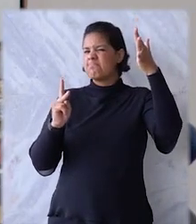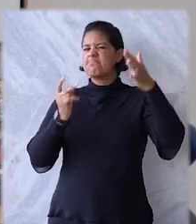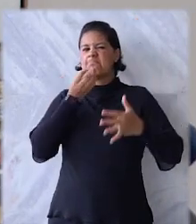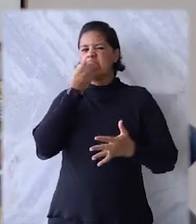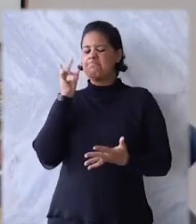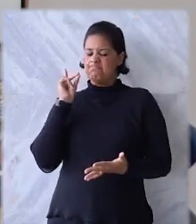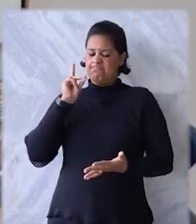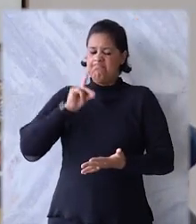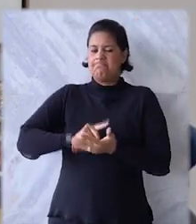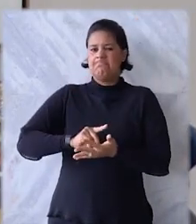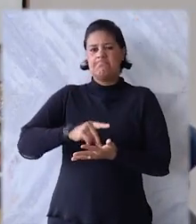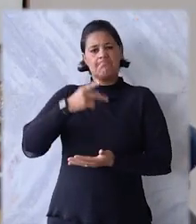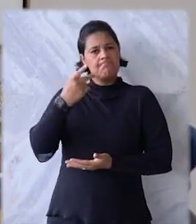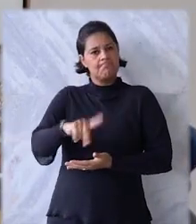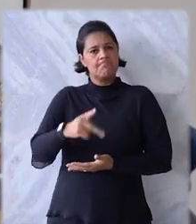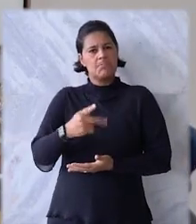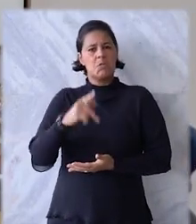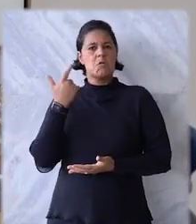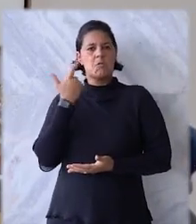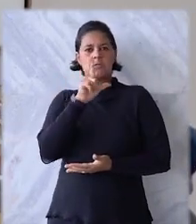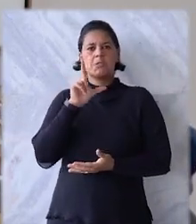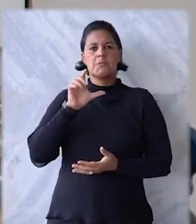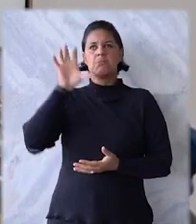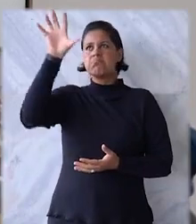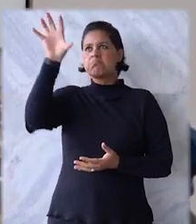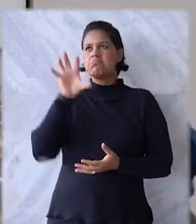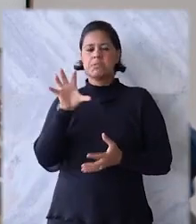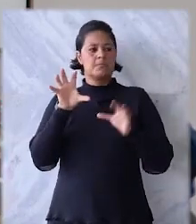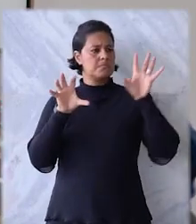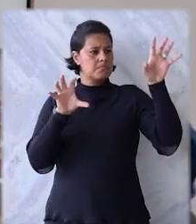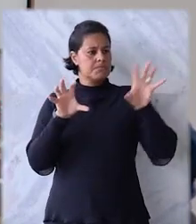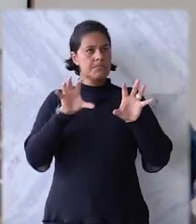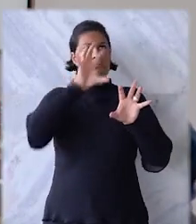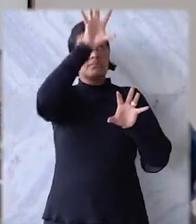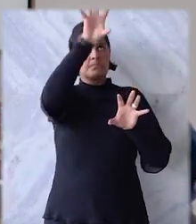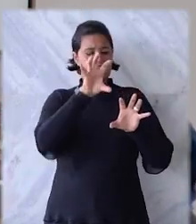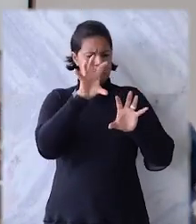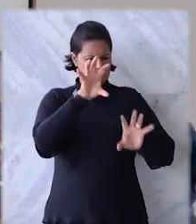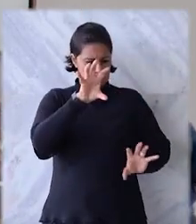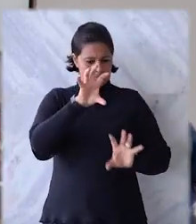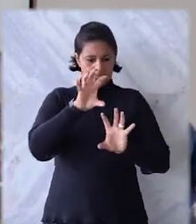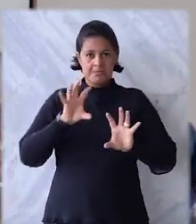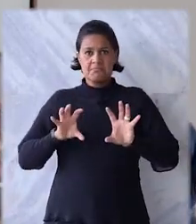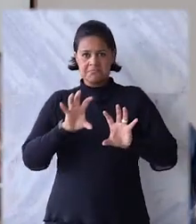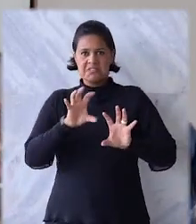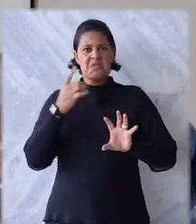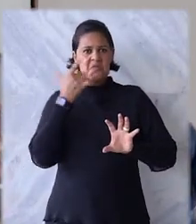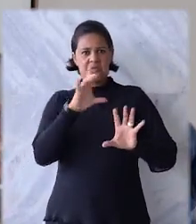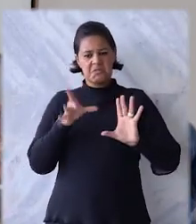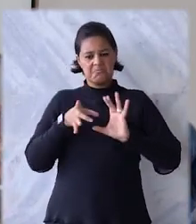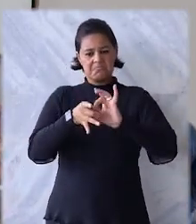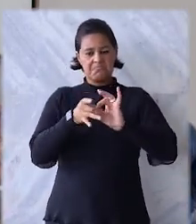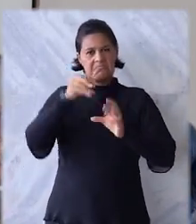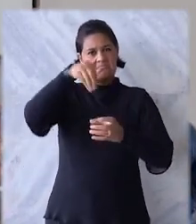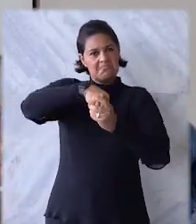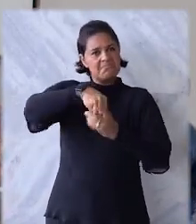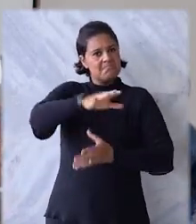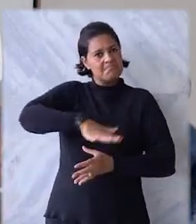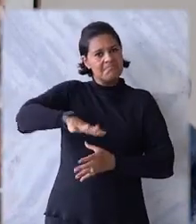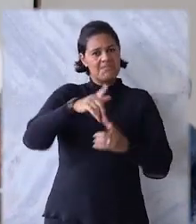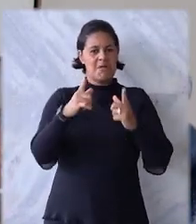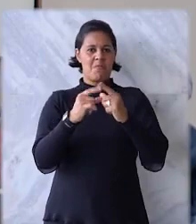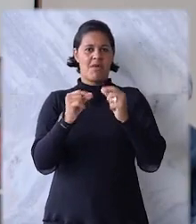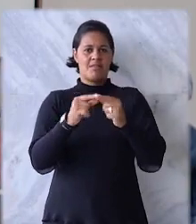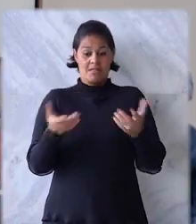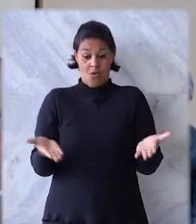certamente acertou quando quis vir Brasília, uniu o Sul e o Sudeste desenvolvido e o Norte e o Nordeste subdesenvolvido.